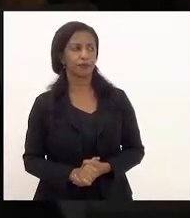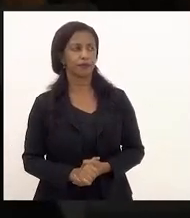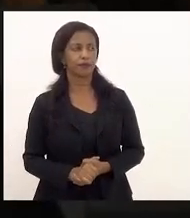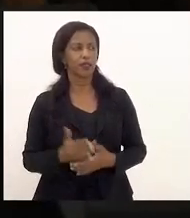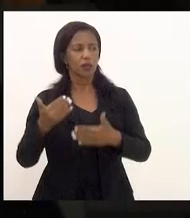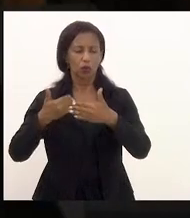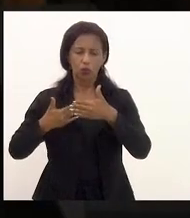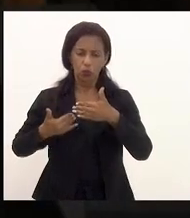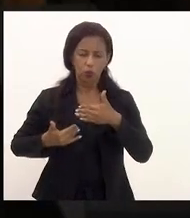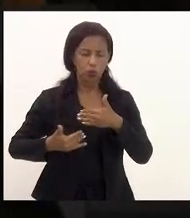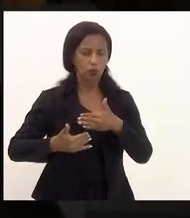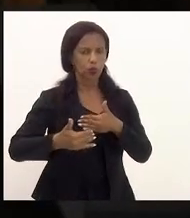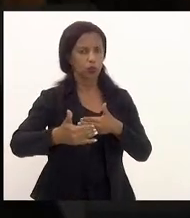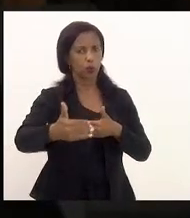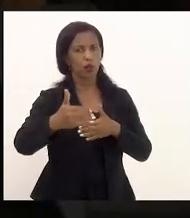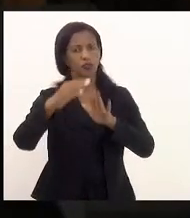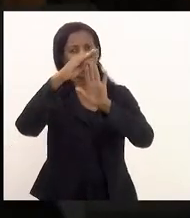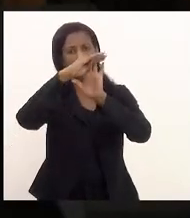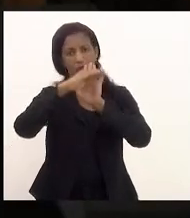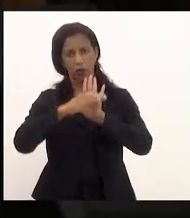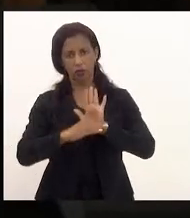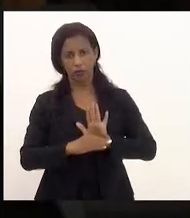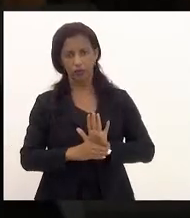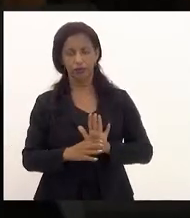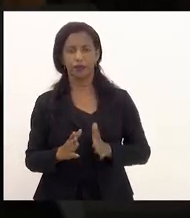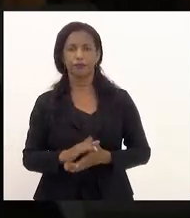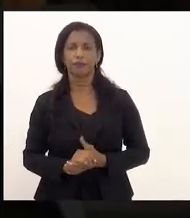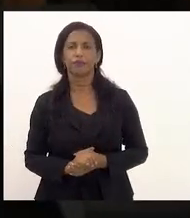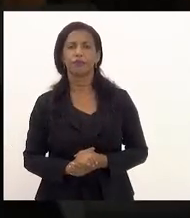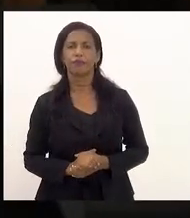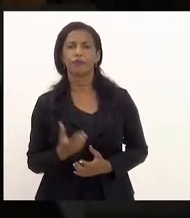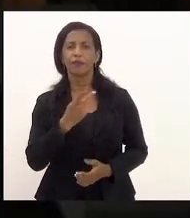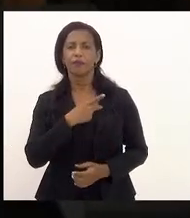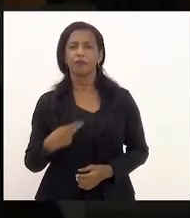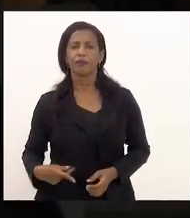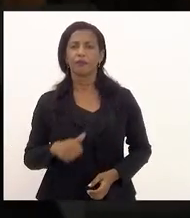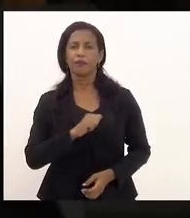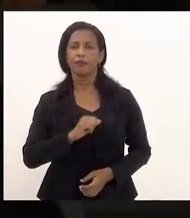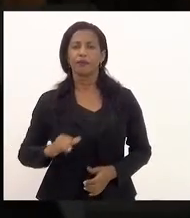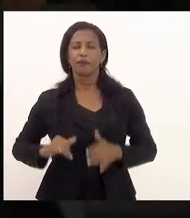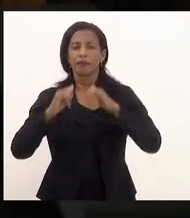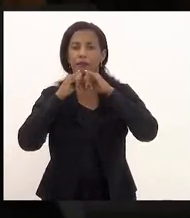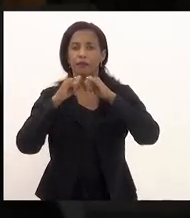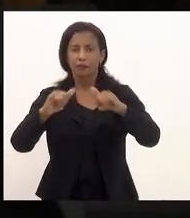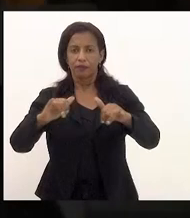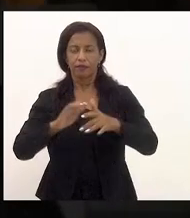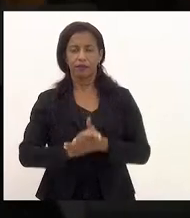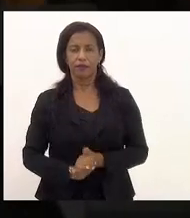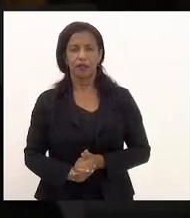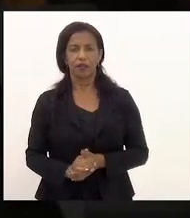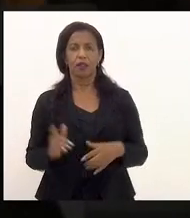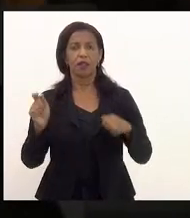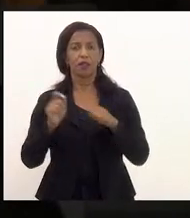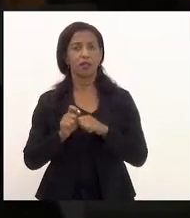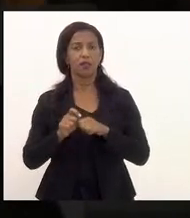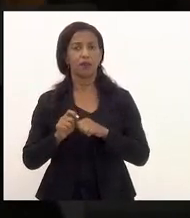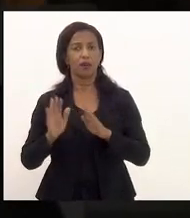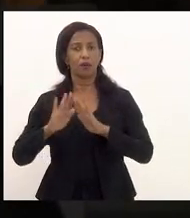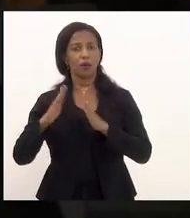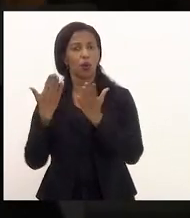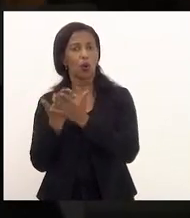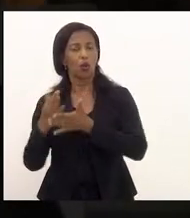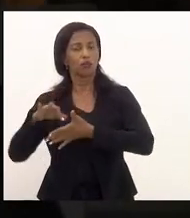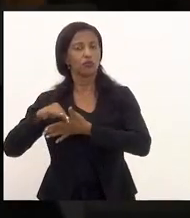durante a ordem do dia o presidente André Siliano anunciou que faremos um colégio de